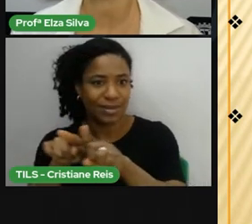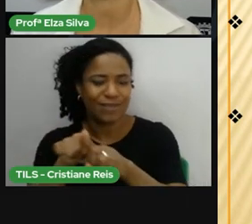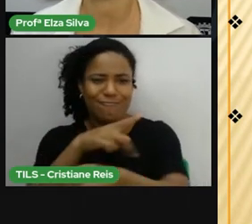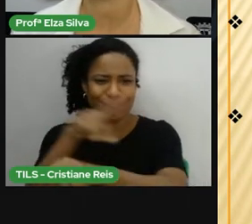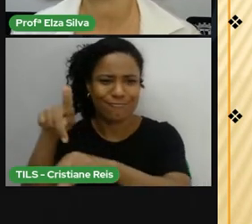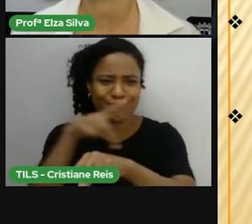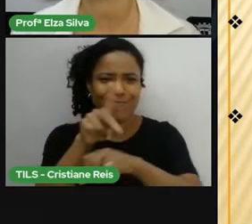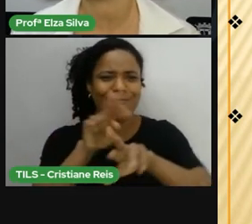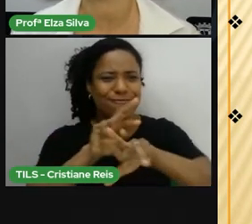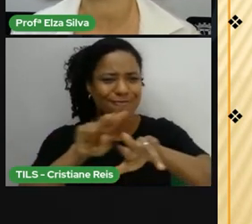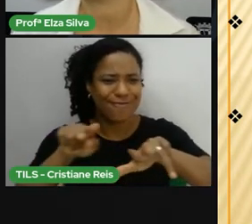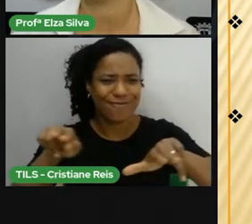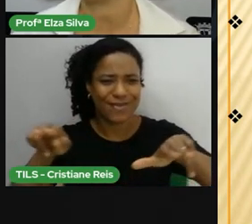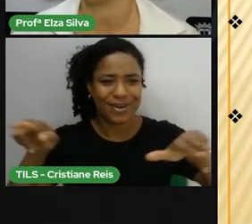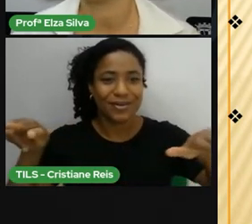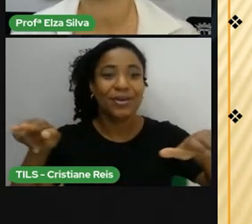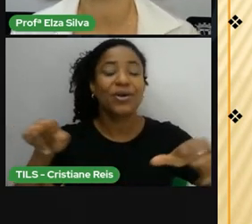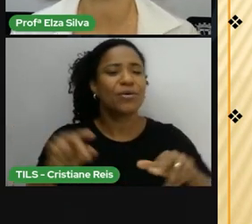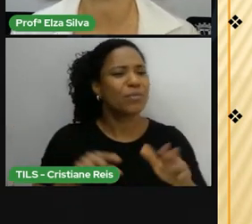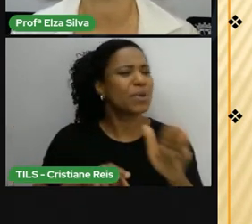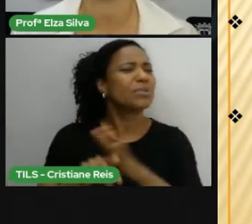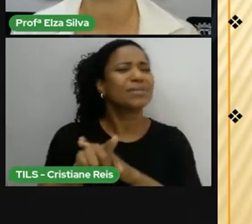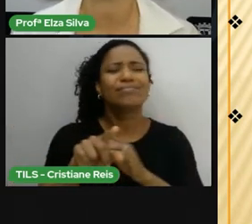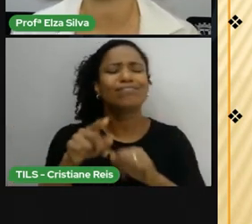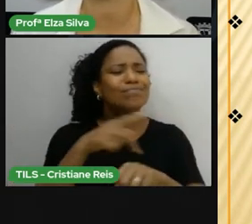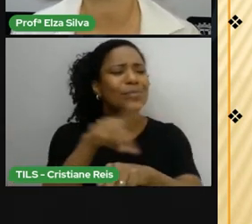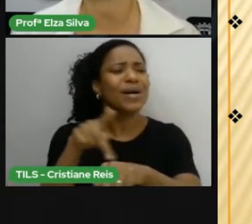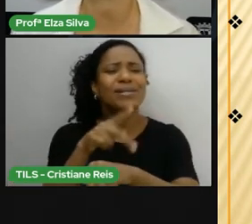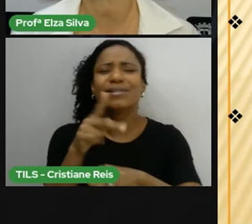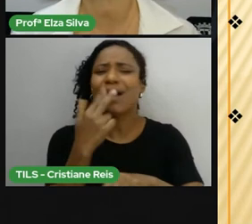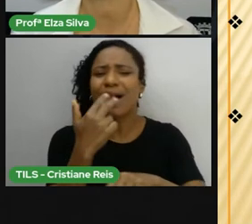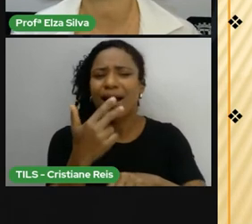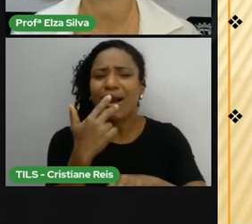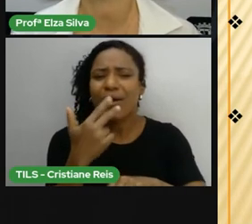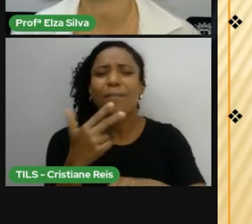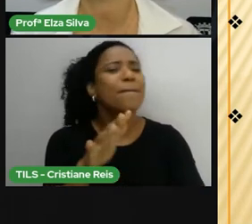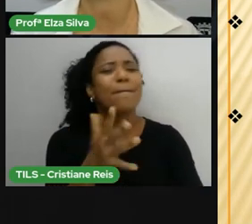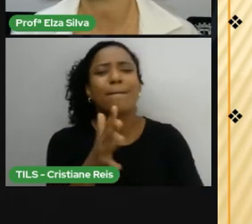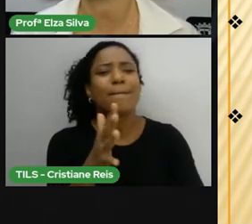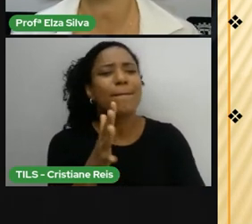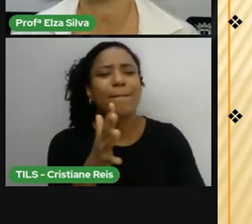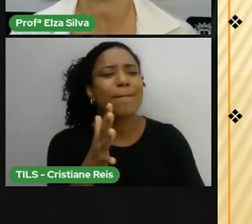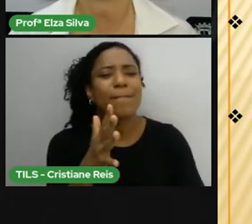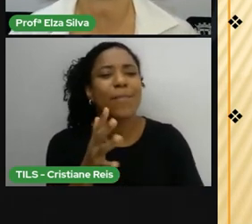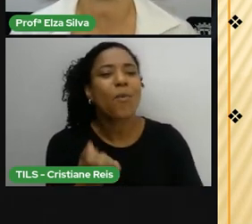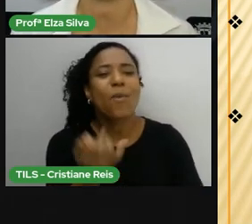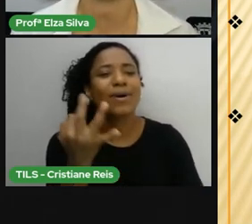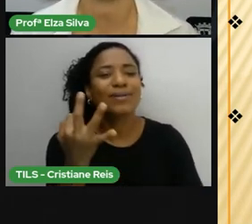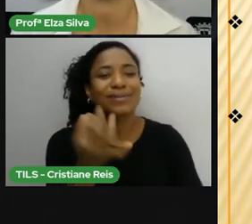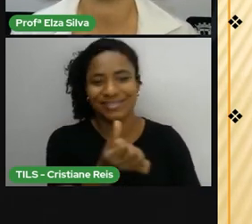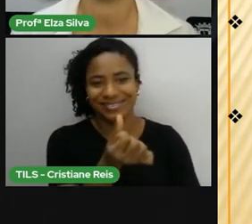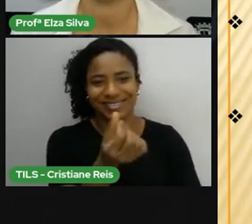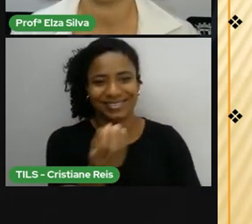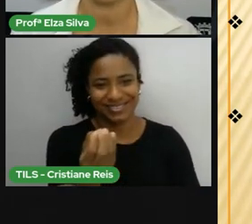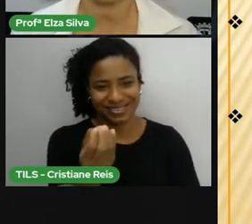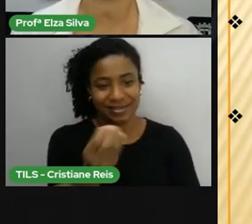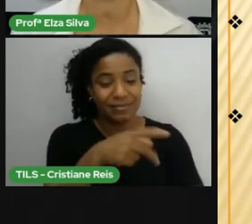Quais países Que falam inglês Nós já sabemos Que há aproximadamente Um grupo De 60 países